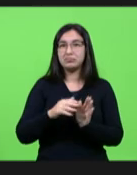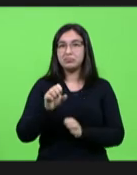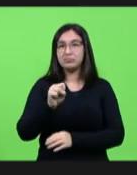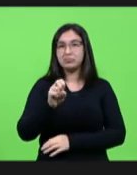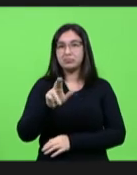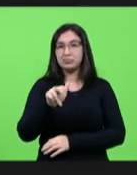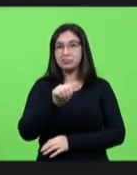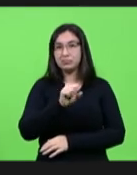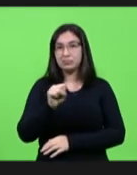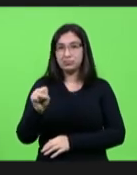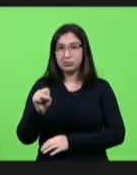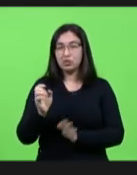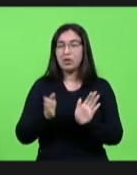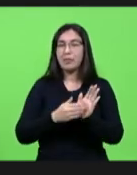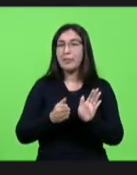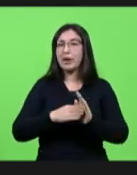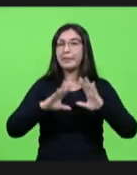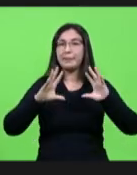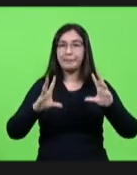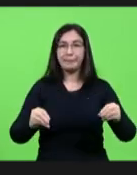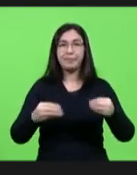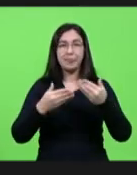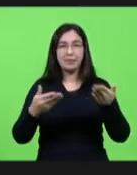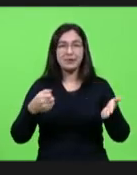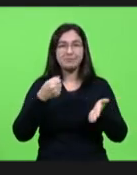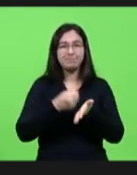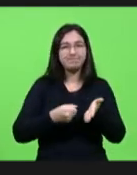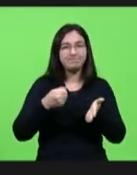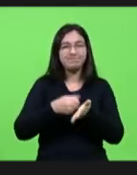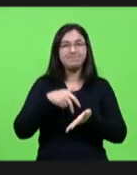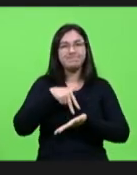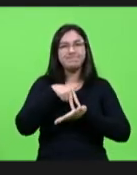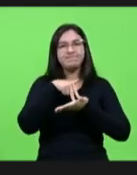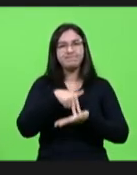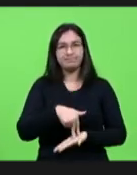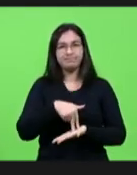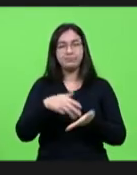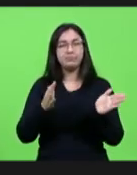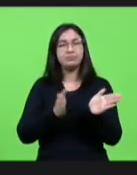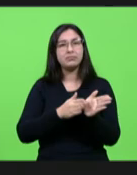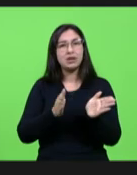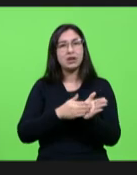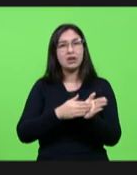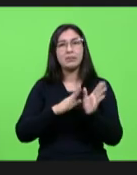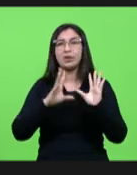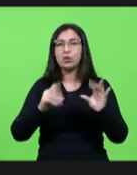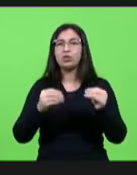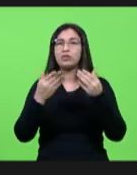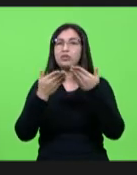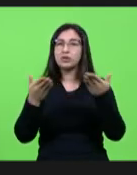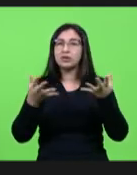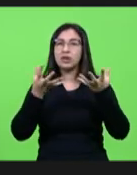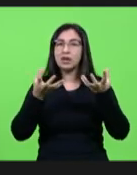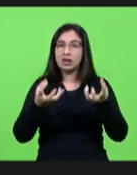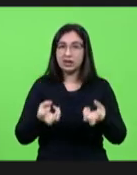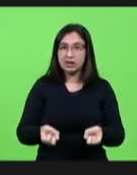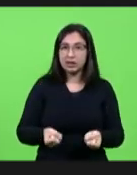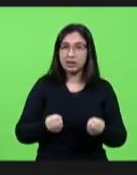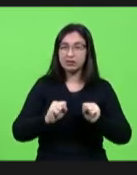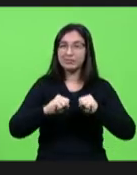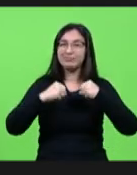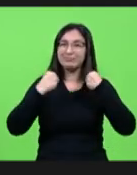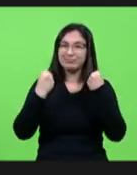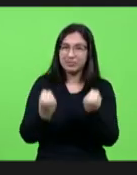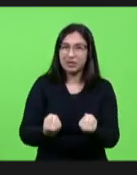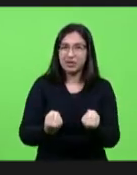parabéns a todos que resistiram e parabéns àqueles que aderiram a defesa